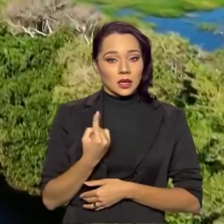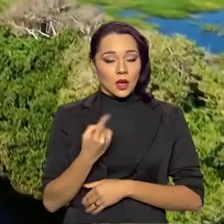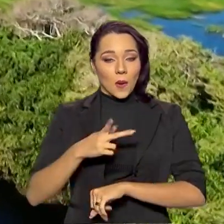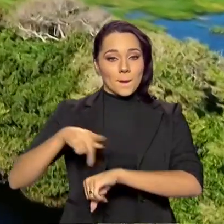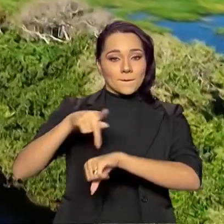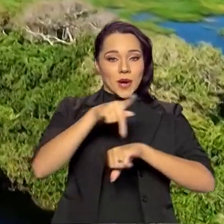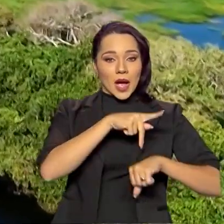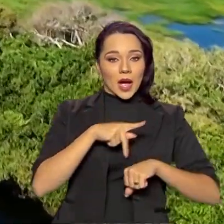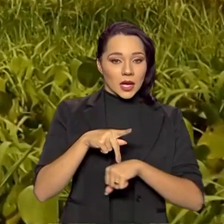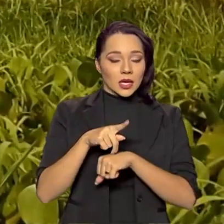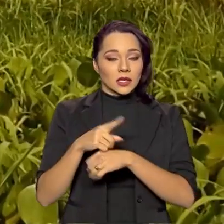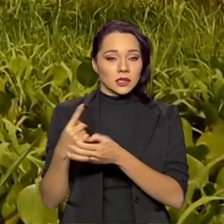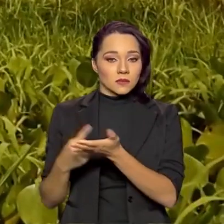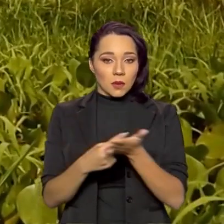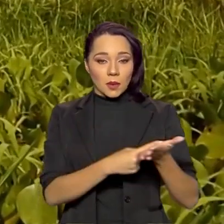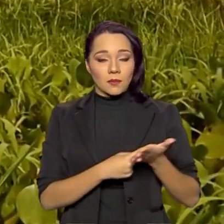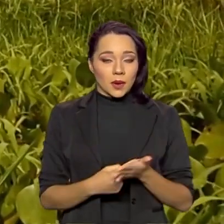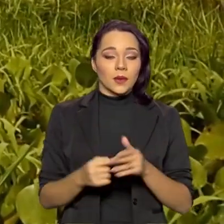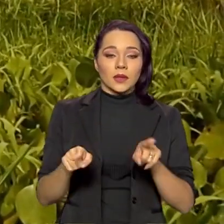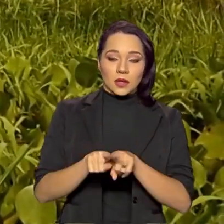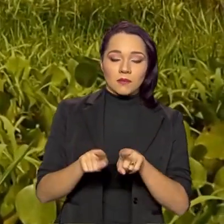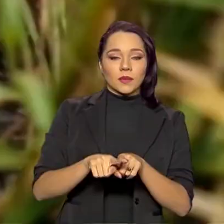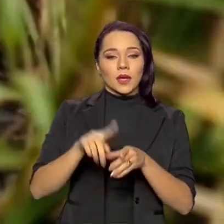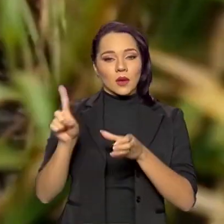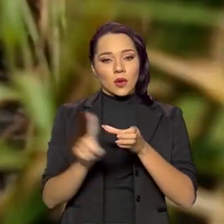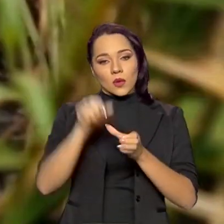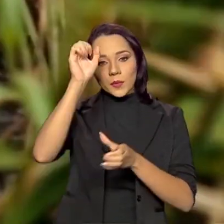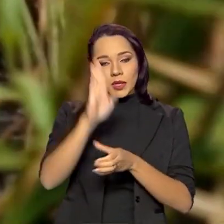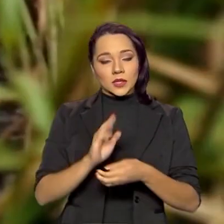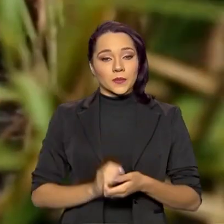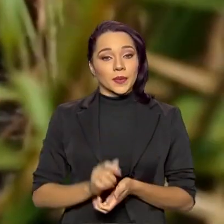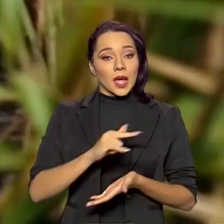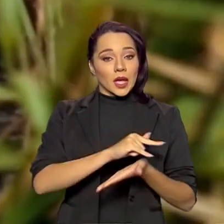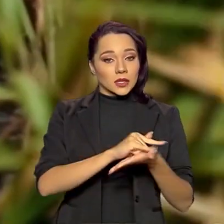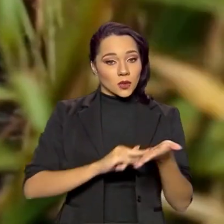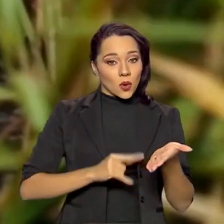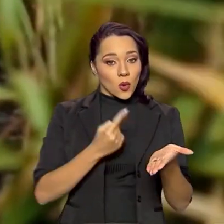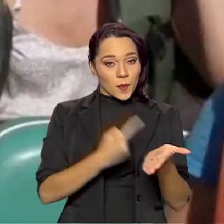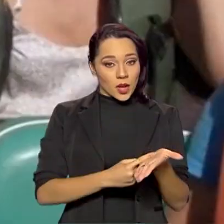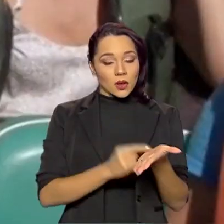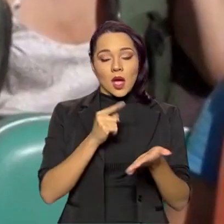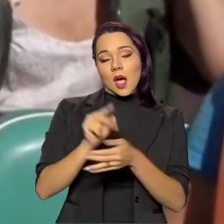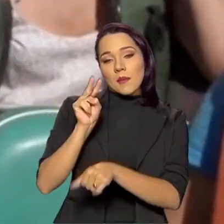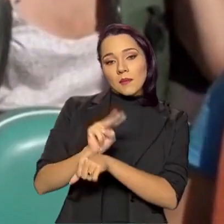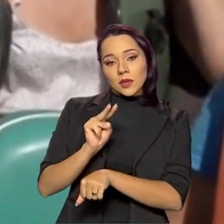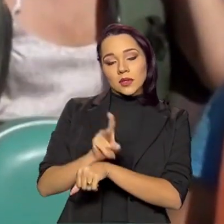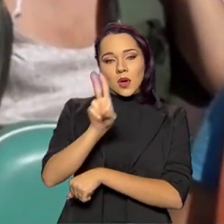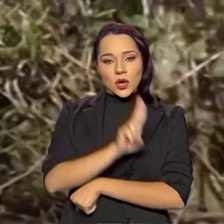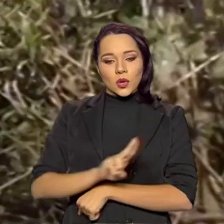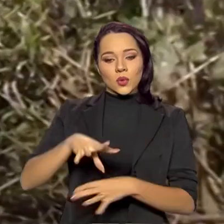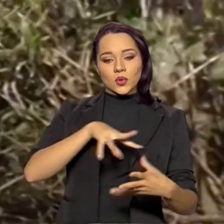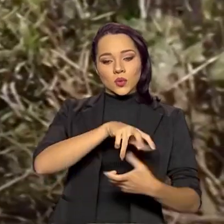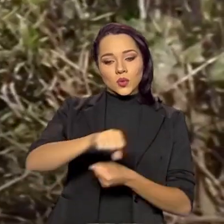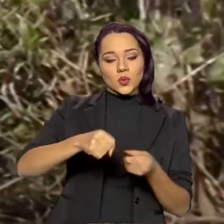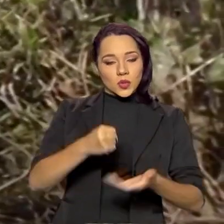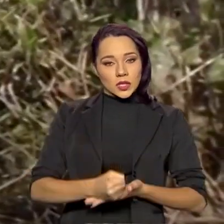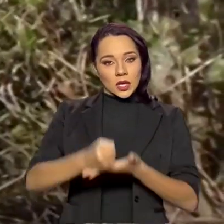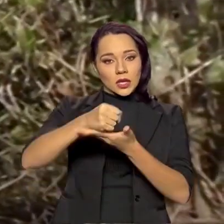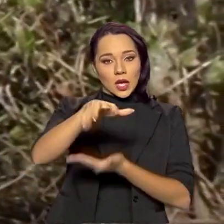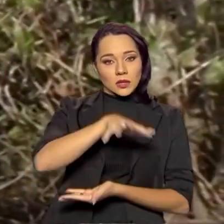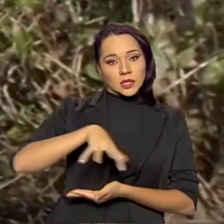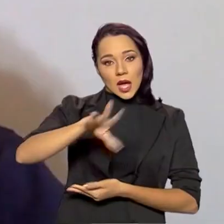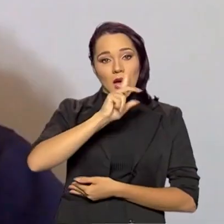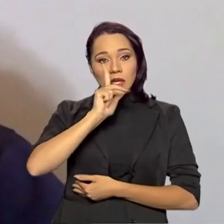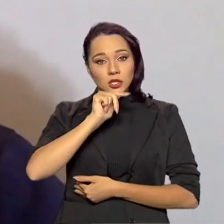países signatários, incluindo o Brasil. O tratado visa a conservação e uso sustentável das zonas